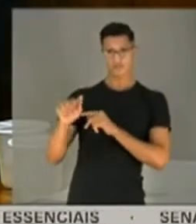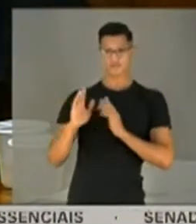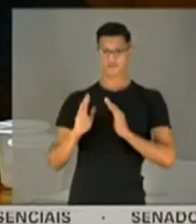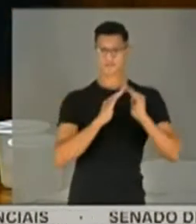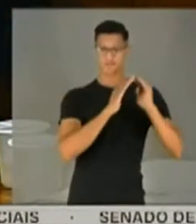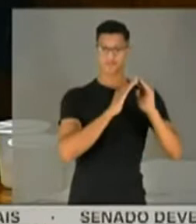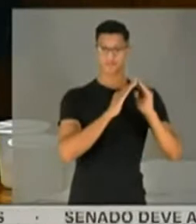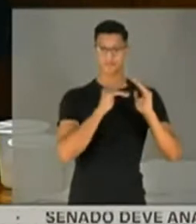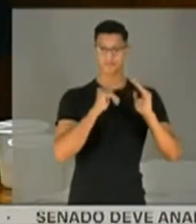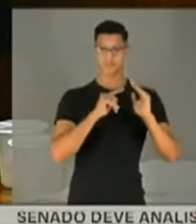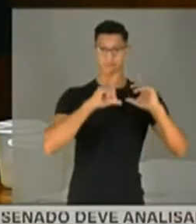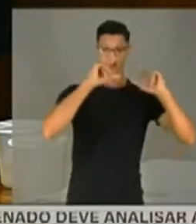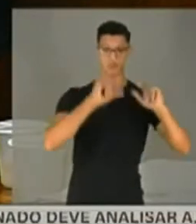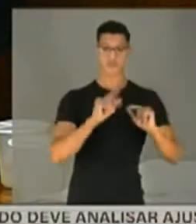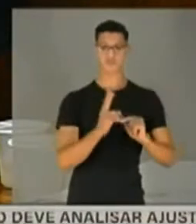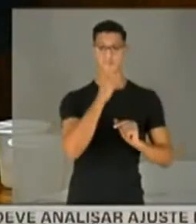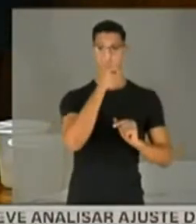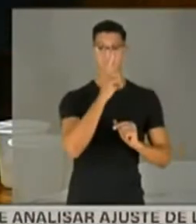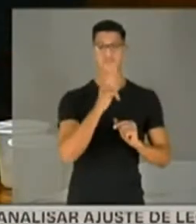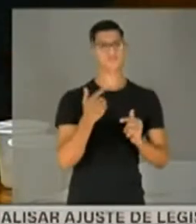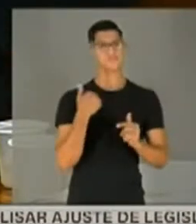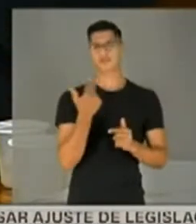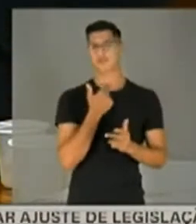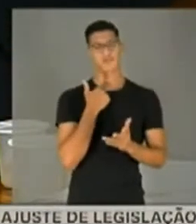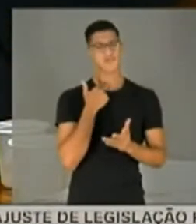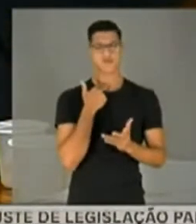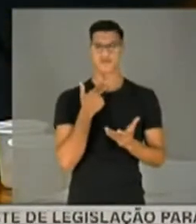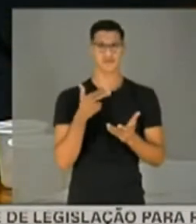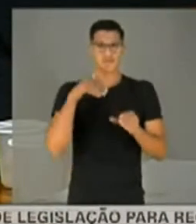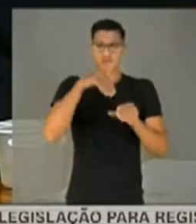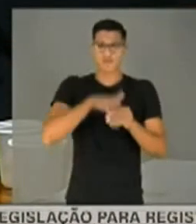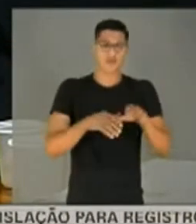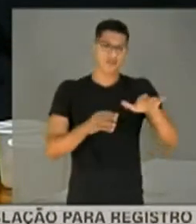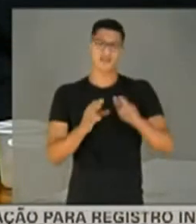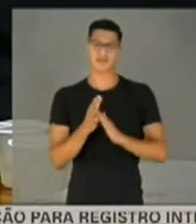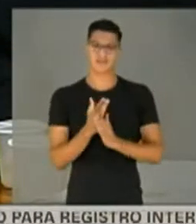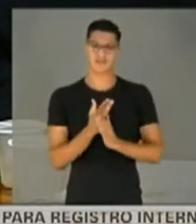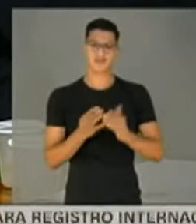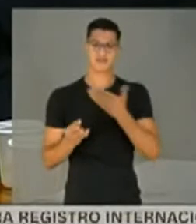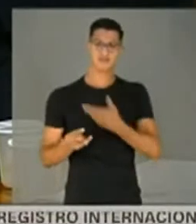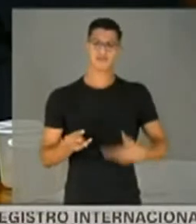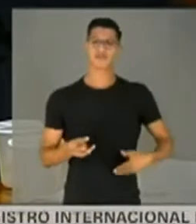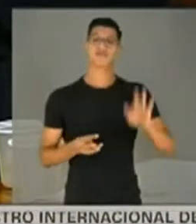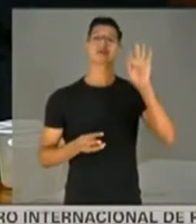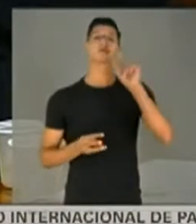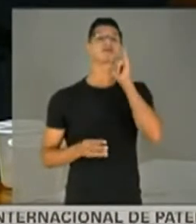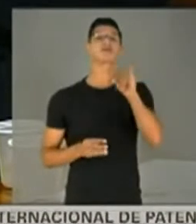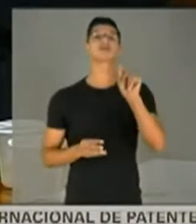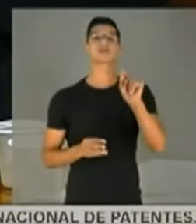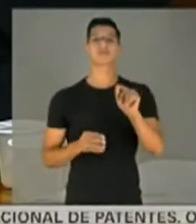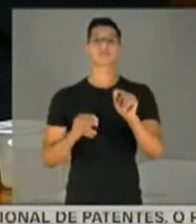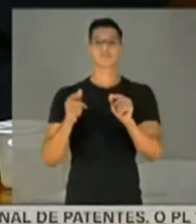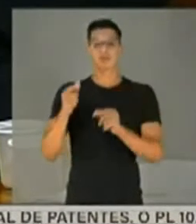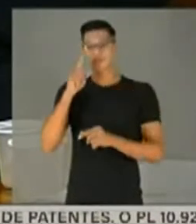tem a diminuição do valor, eu não posso votar nele. Um governo federal que diz que não